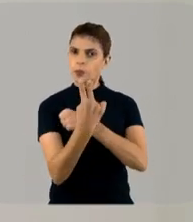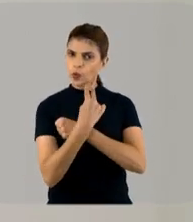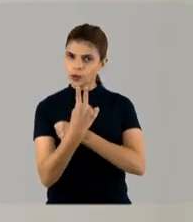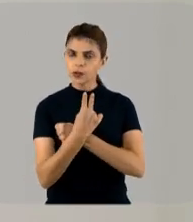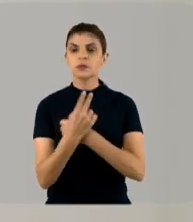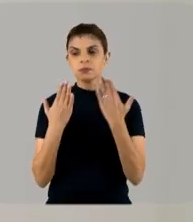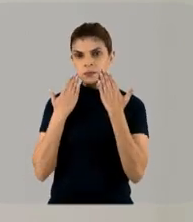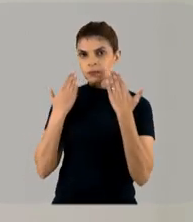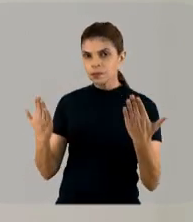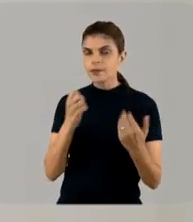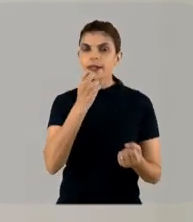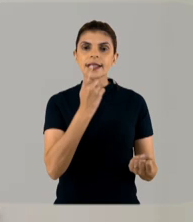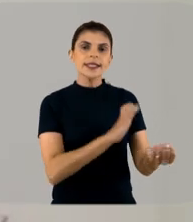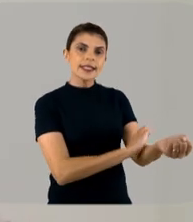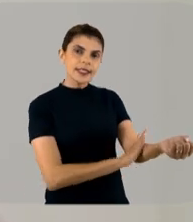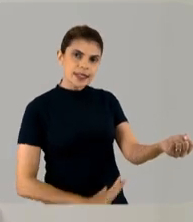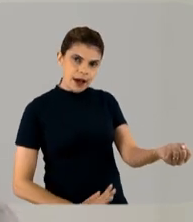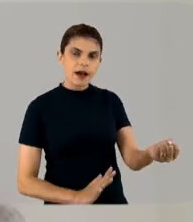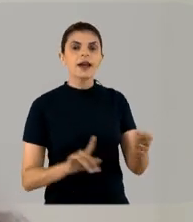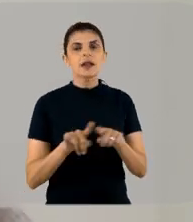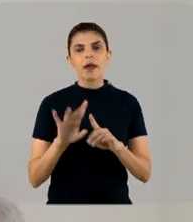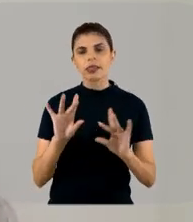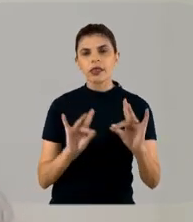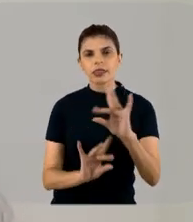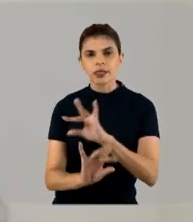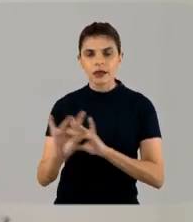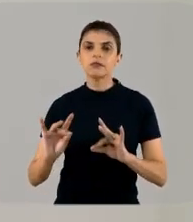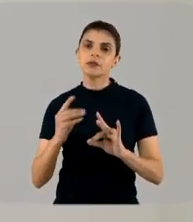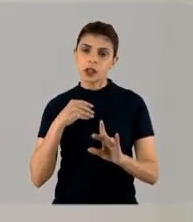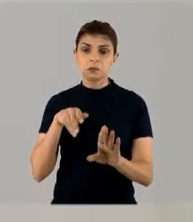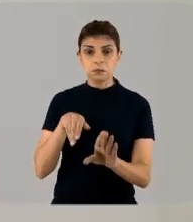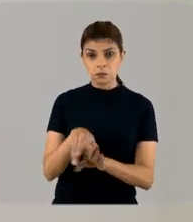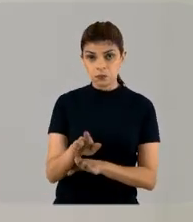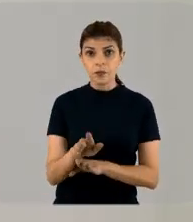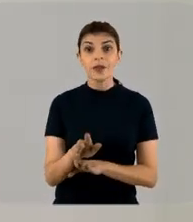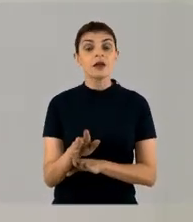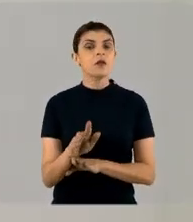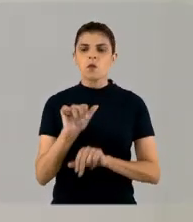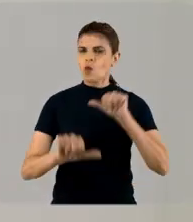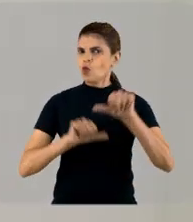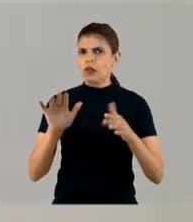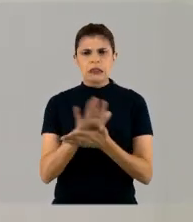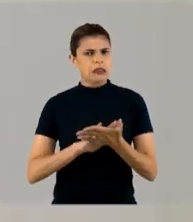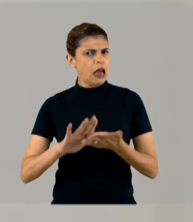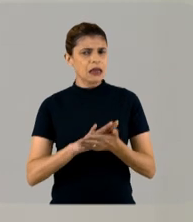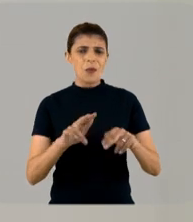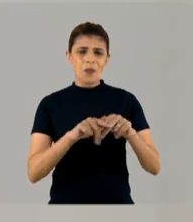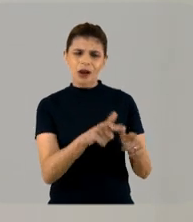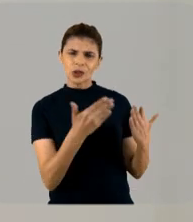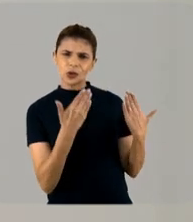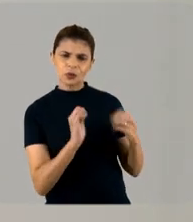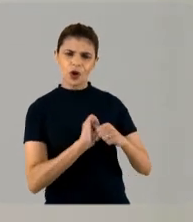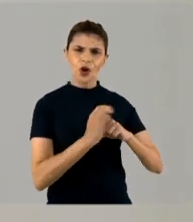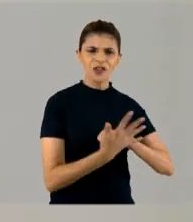exposição à sangue e secreção. basicamente, é isso que eu queria falar, ou seja, nada muda para o assintomático, no